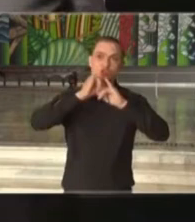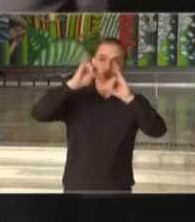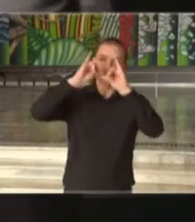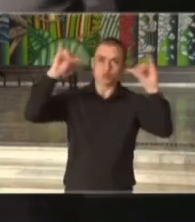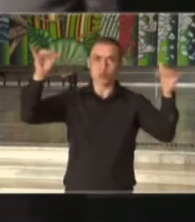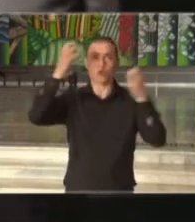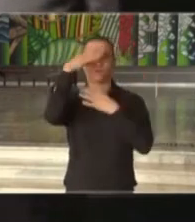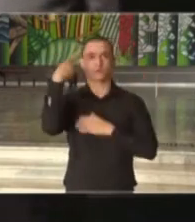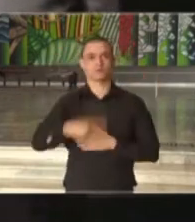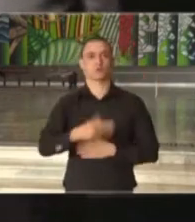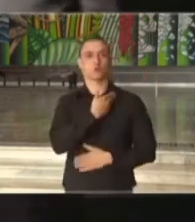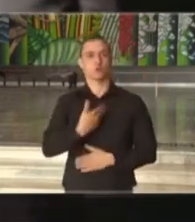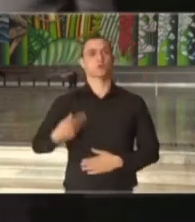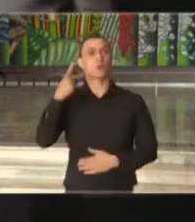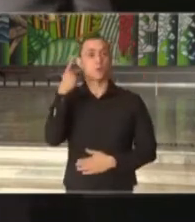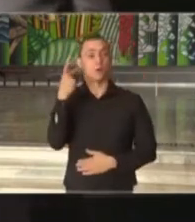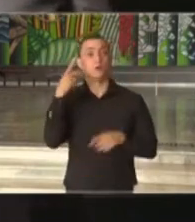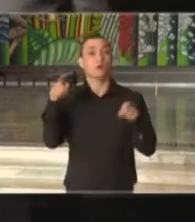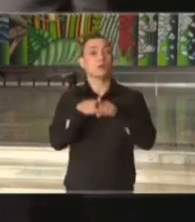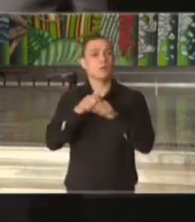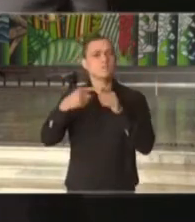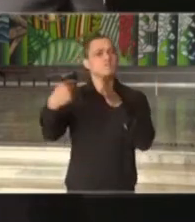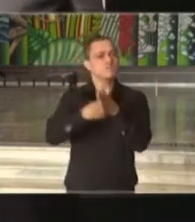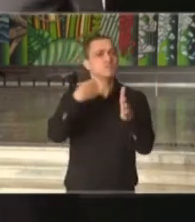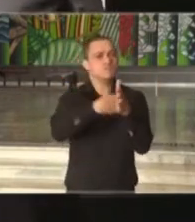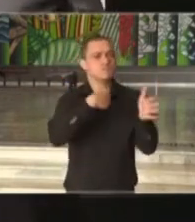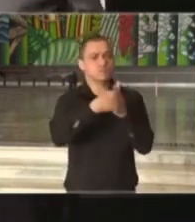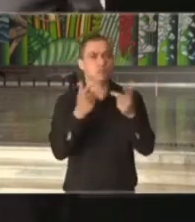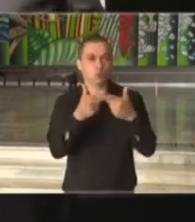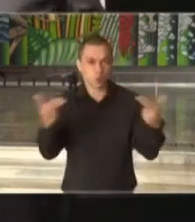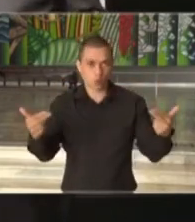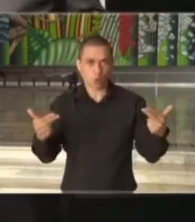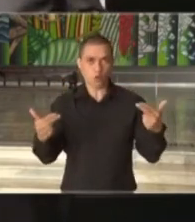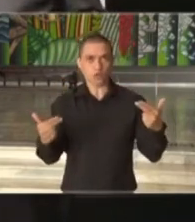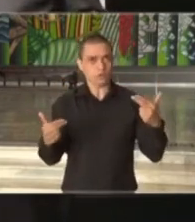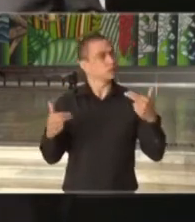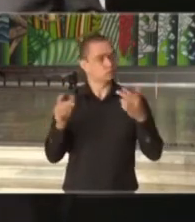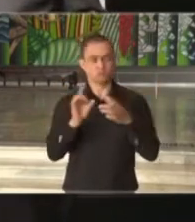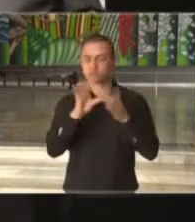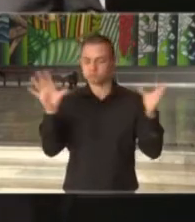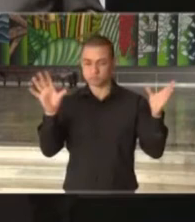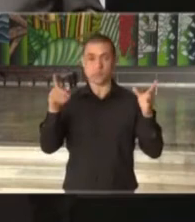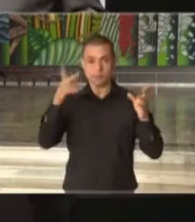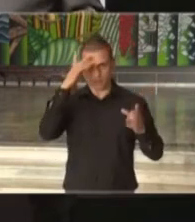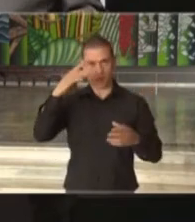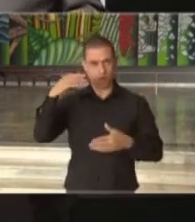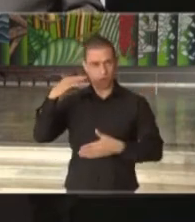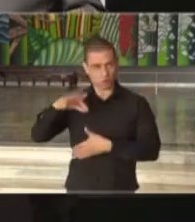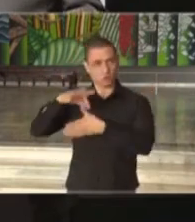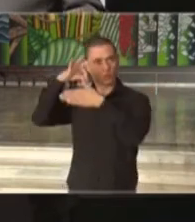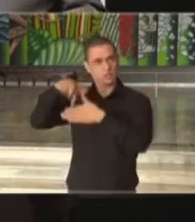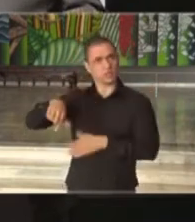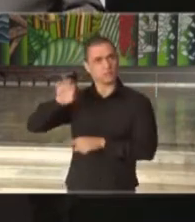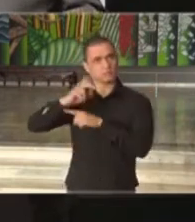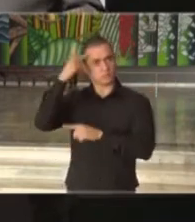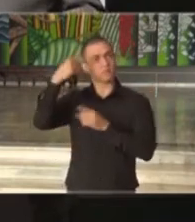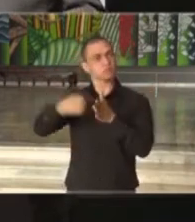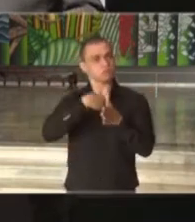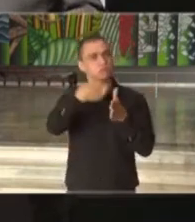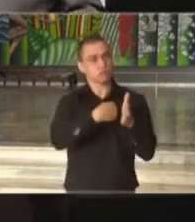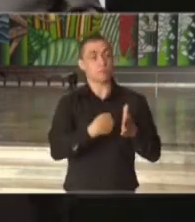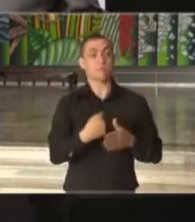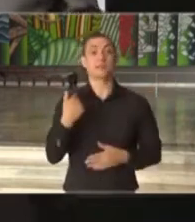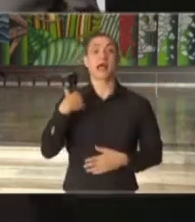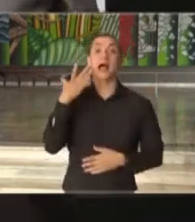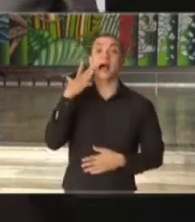apresentando as informações e também questionando o governo do estado de São Paulo e as autoridades do estado. E lembrar que